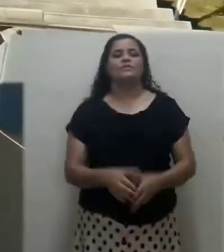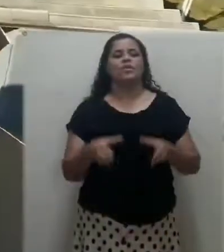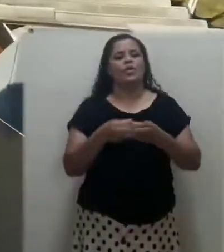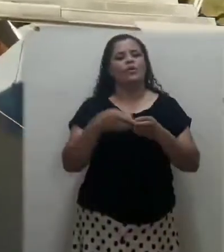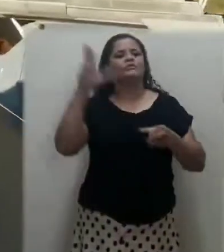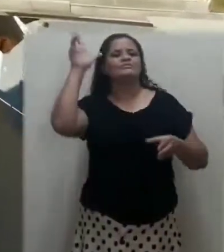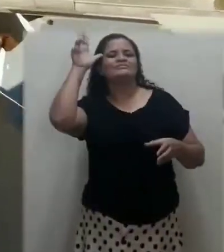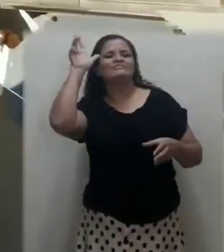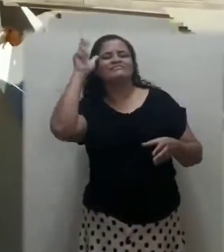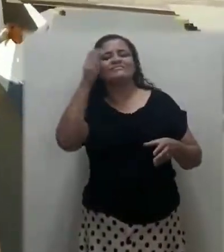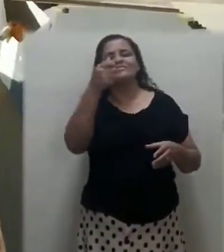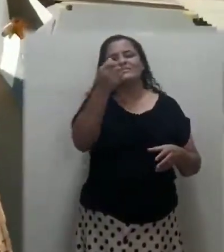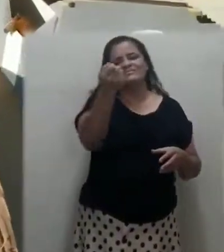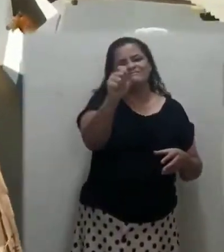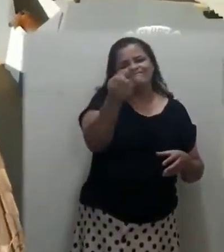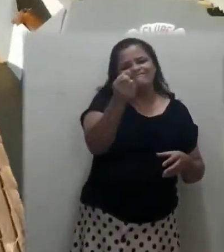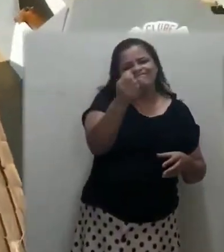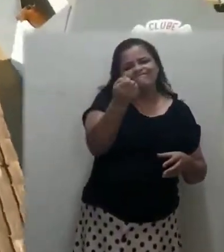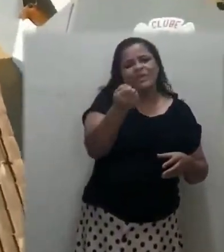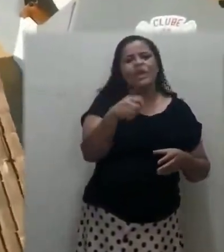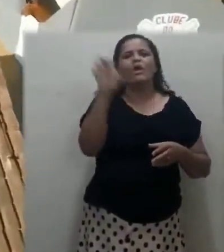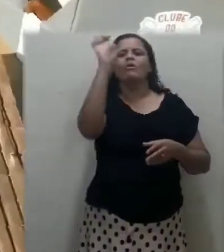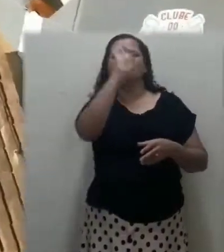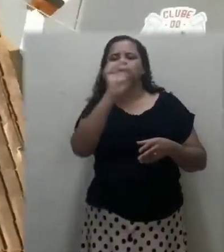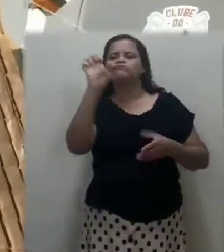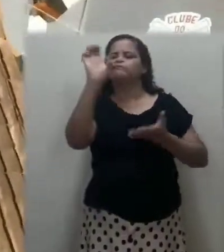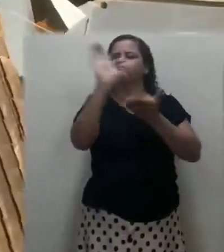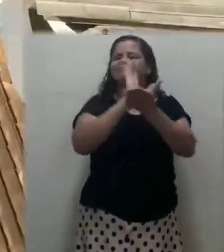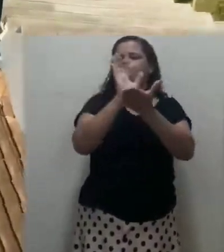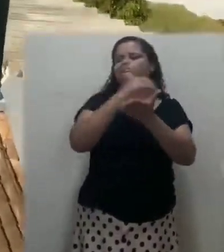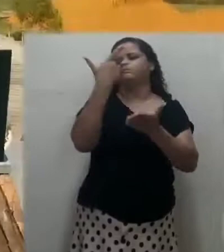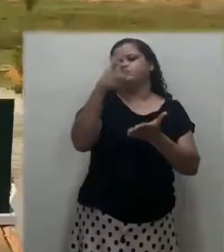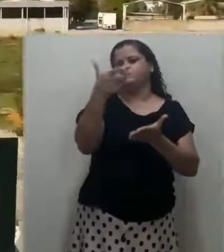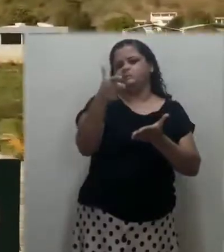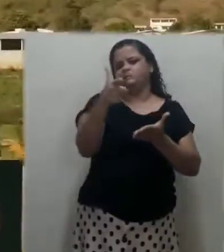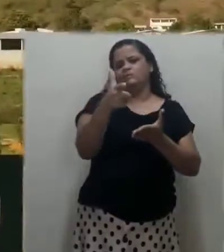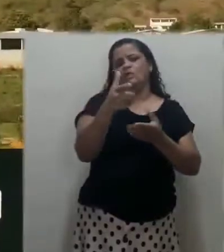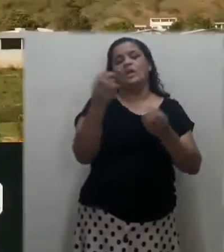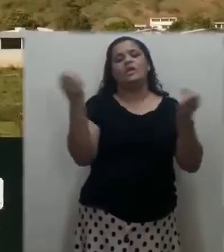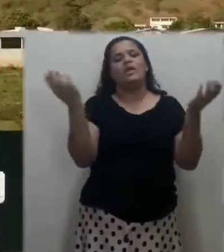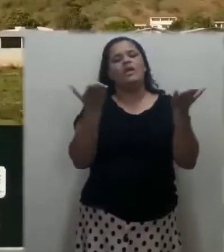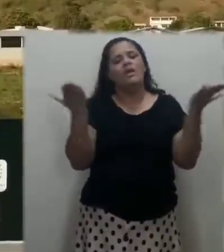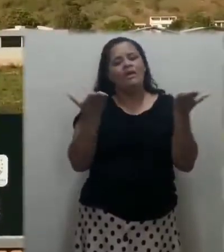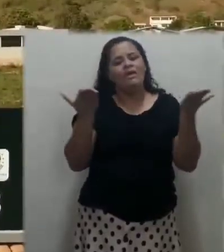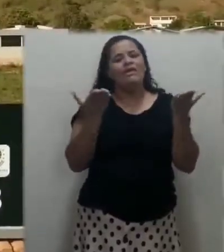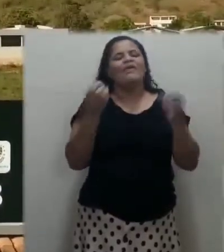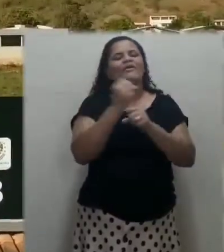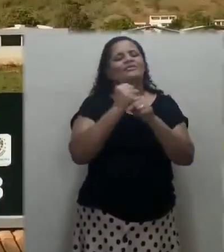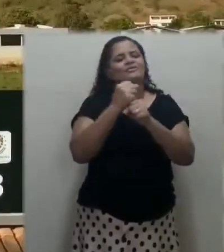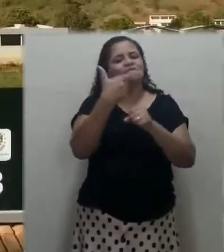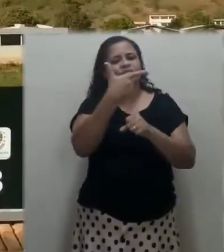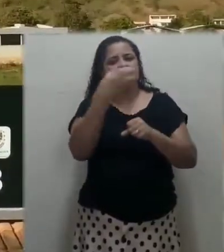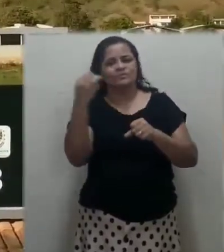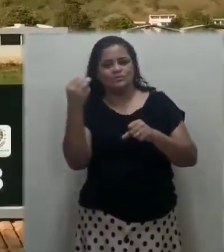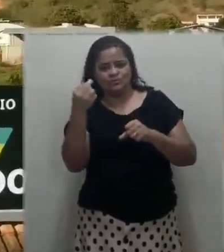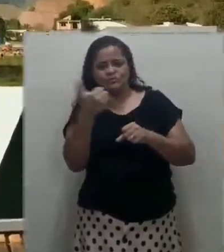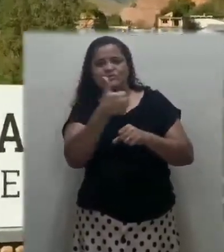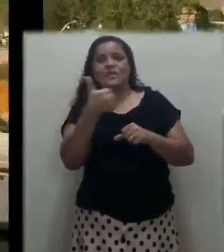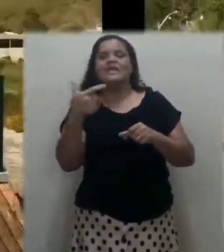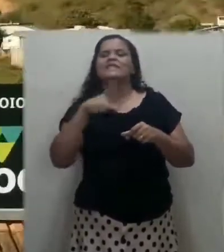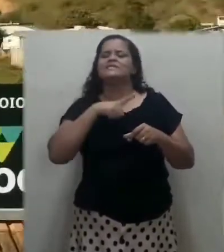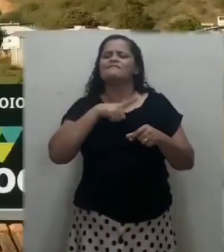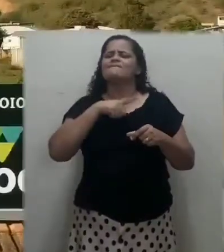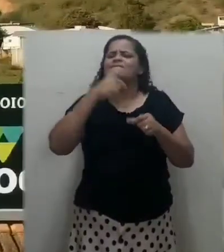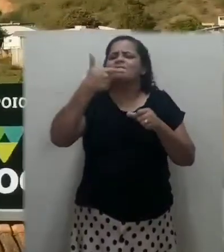O Clube do Cavalo de Alfredo Chaves é uma entidade sem fins lucrativos que comemora em 2021 27